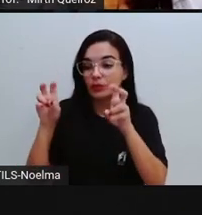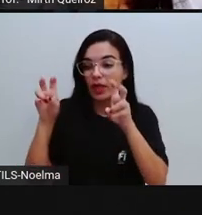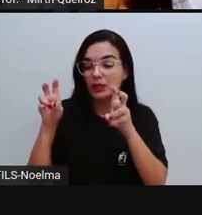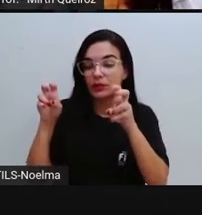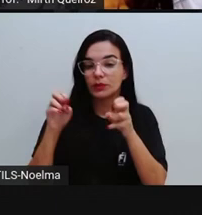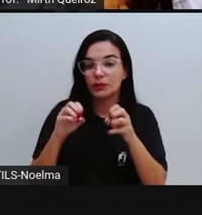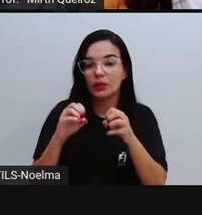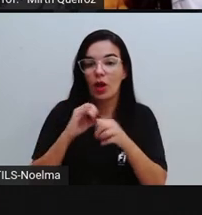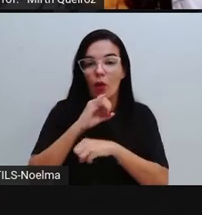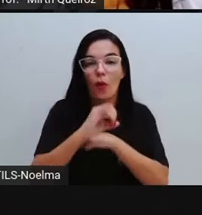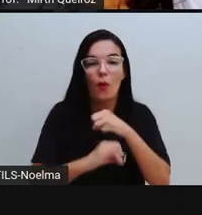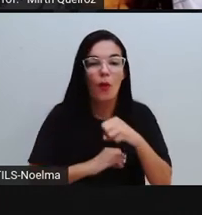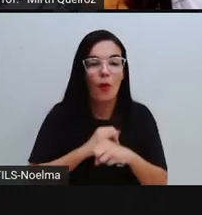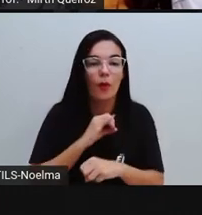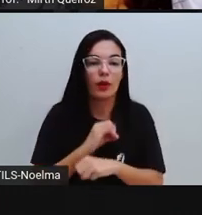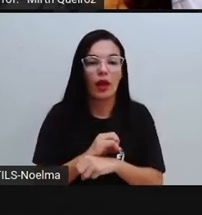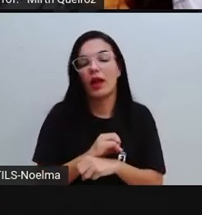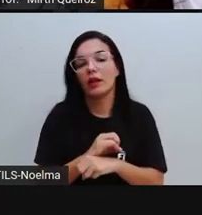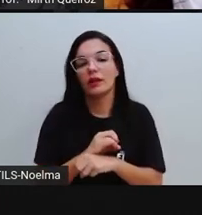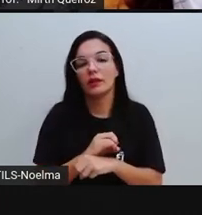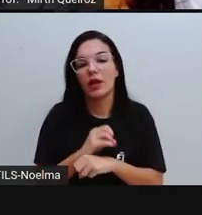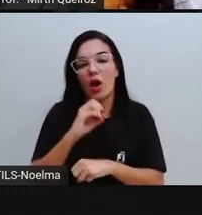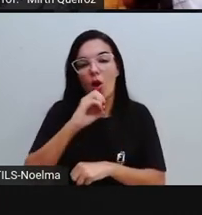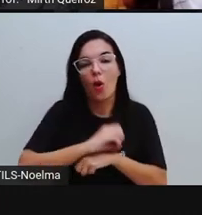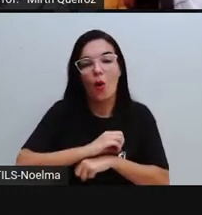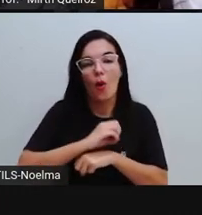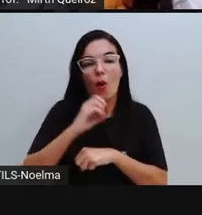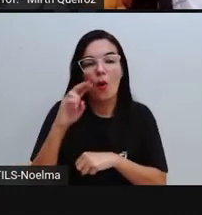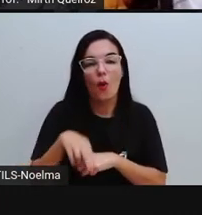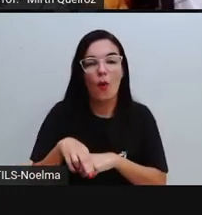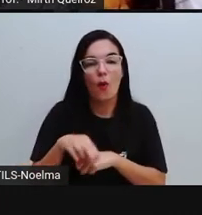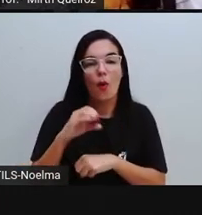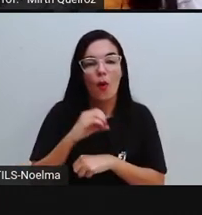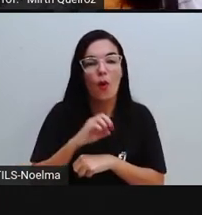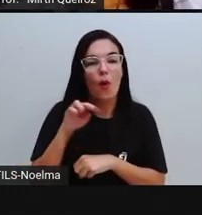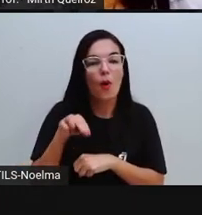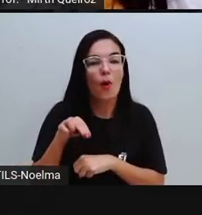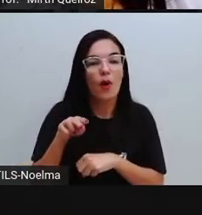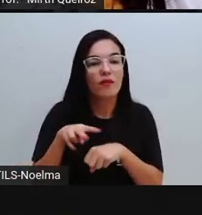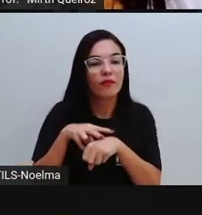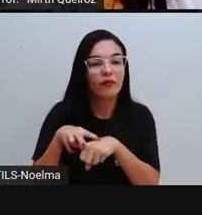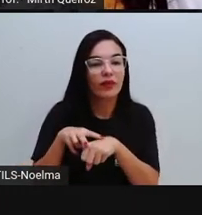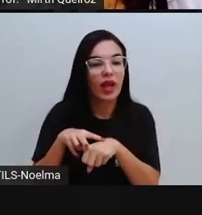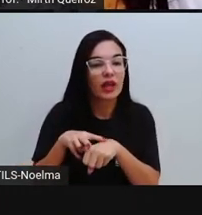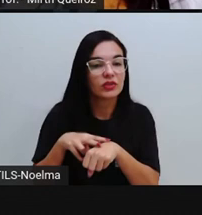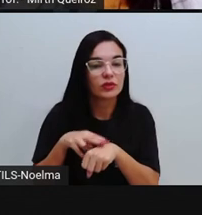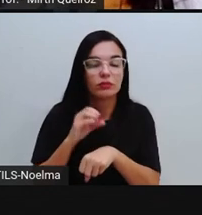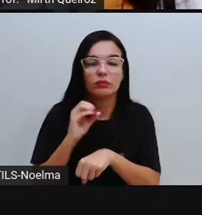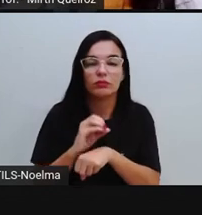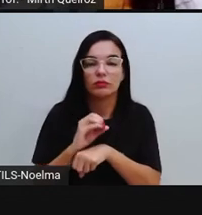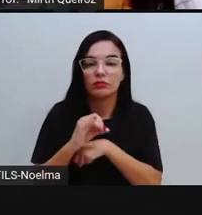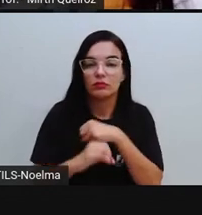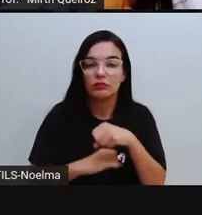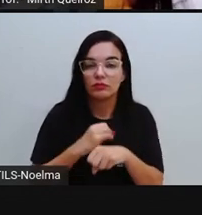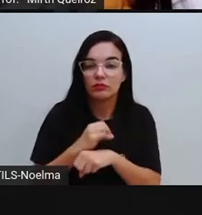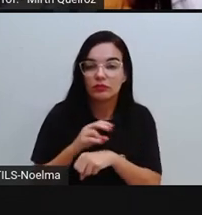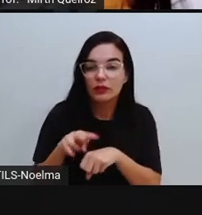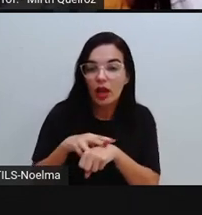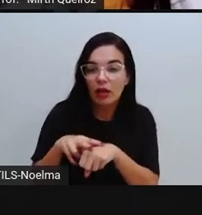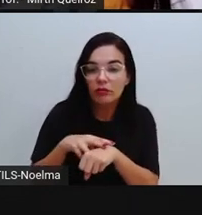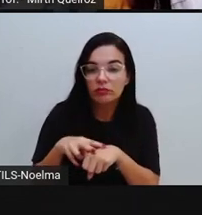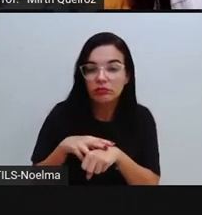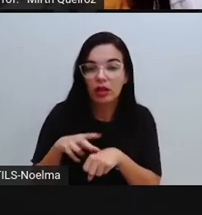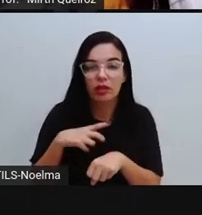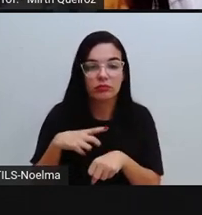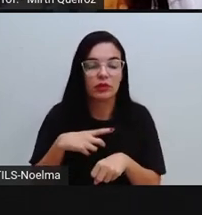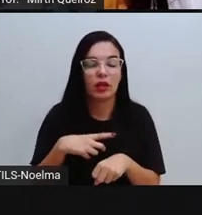seja atualizado mesmo após a publicação, por exemplo, o jornal da TV, que é de forma